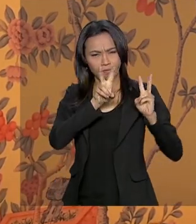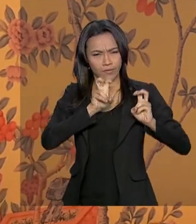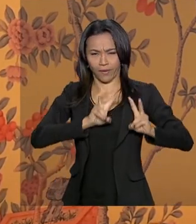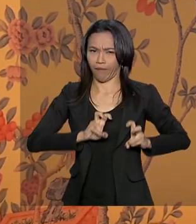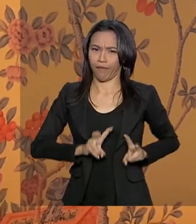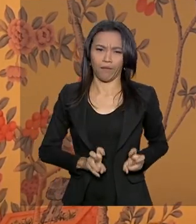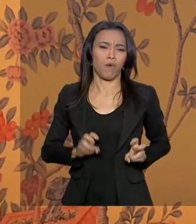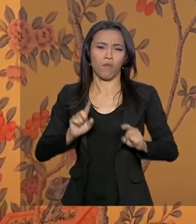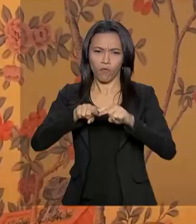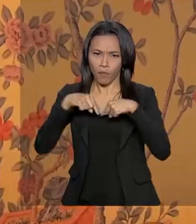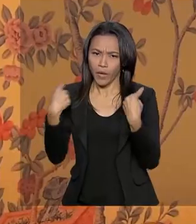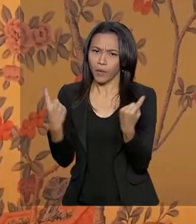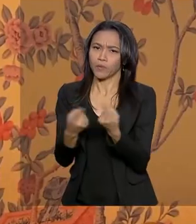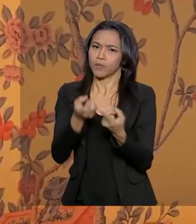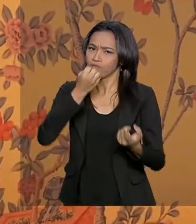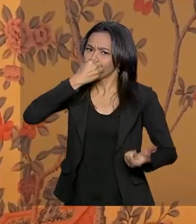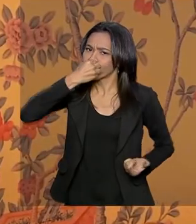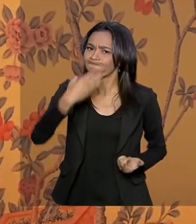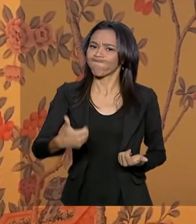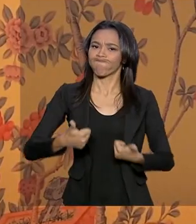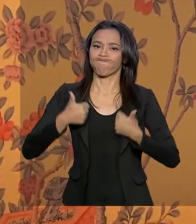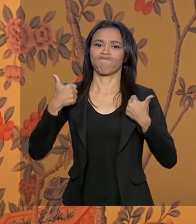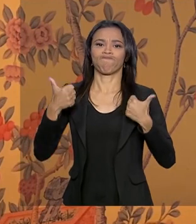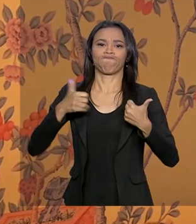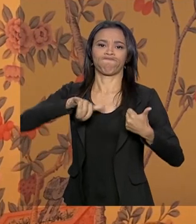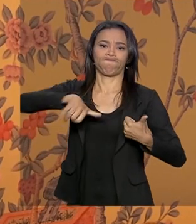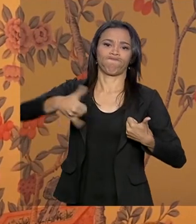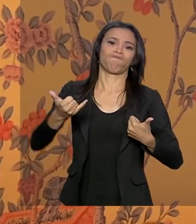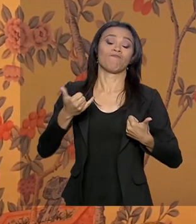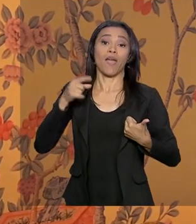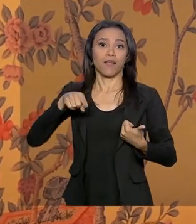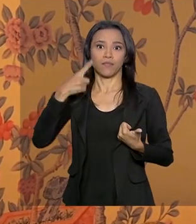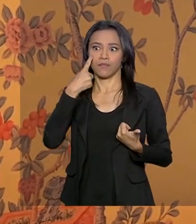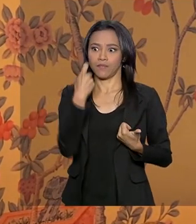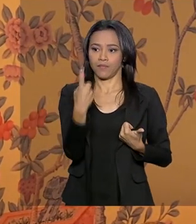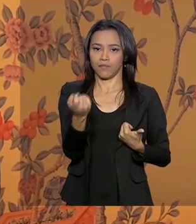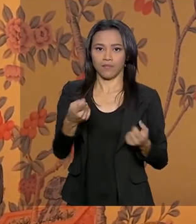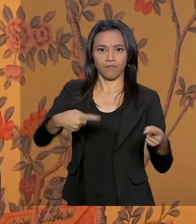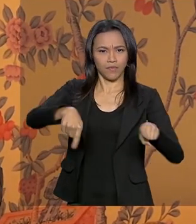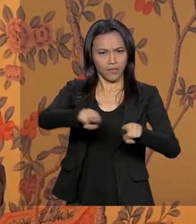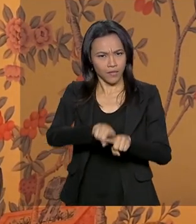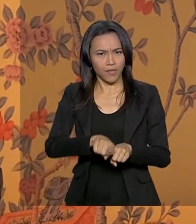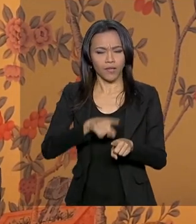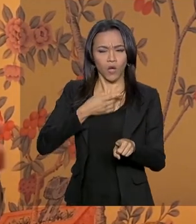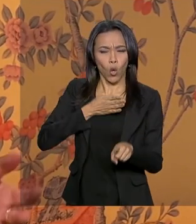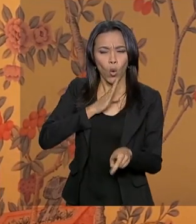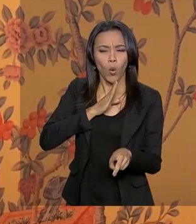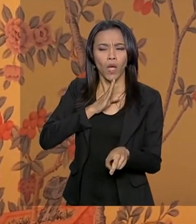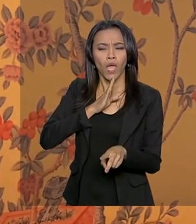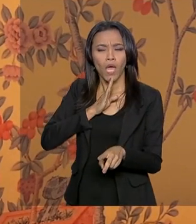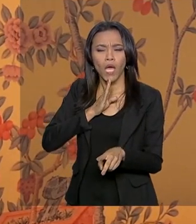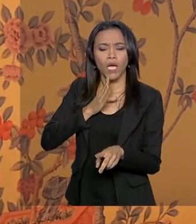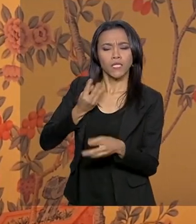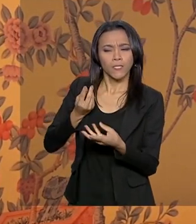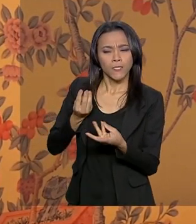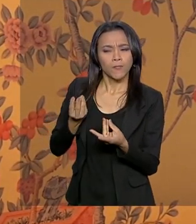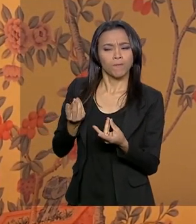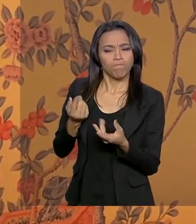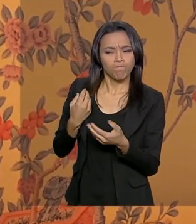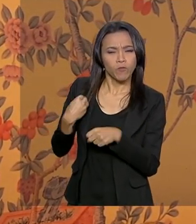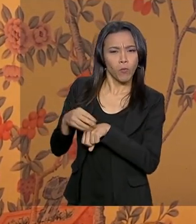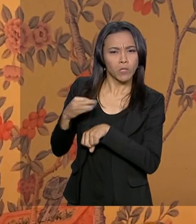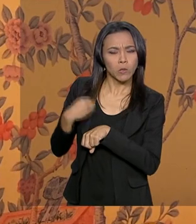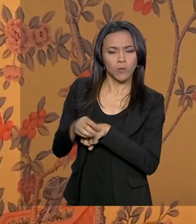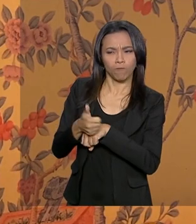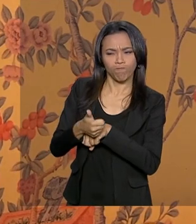muito proveitosa. Essas parcerias ficam muito interessantes. E à medida que a gente conhece, que a gente toma conhecimento e